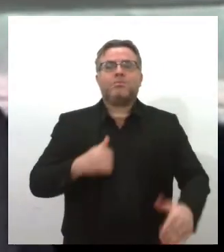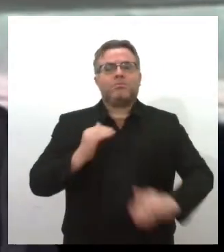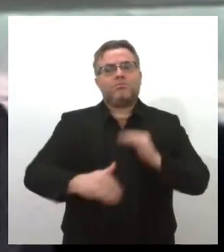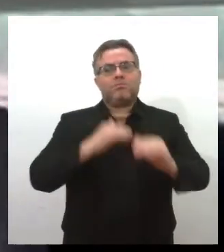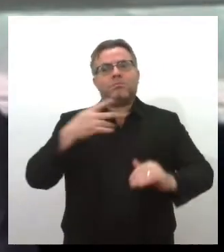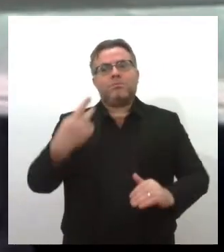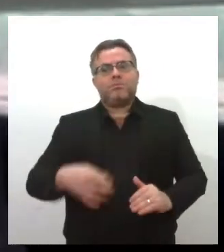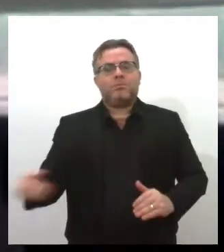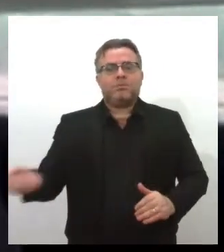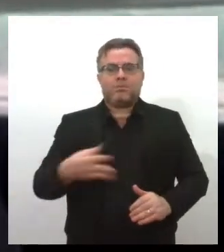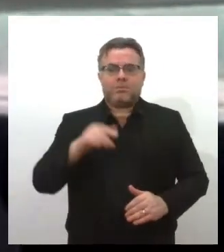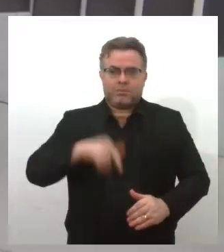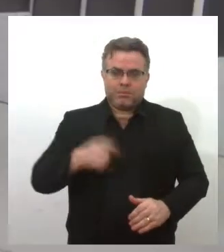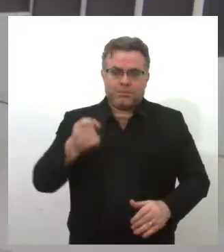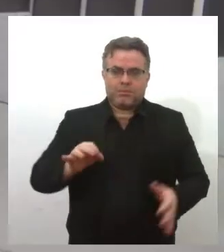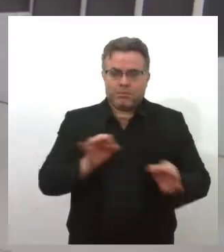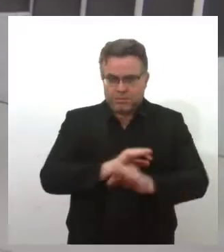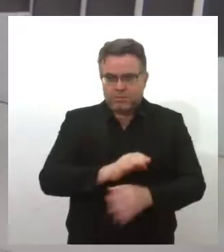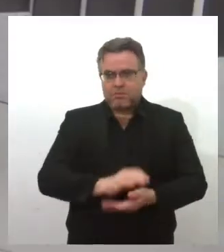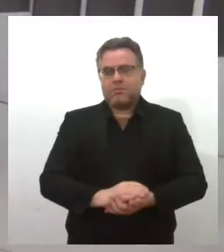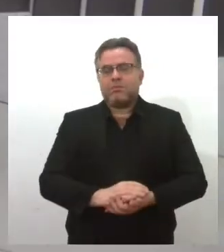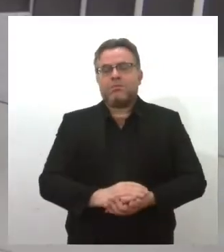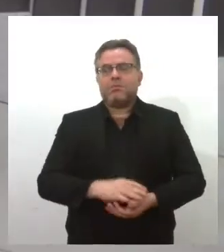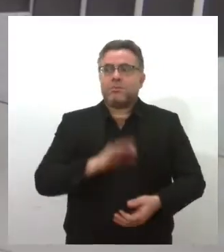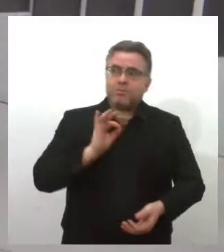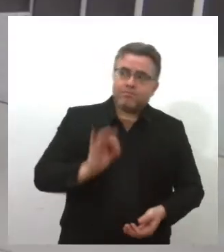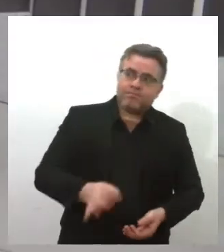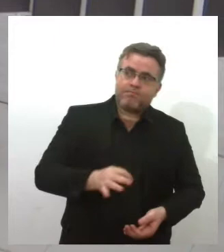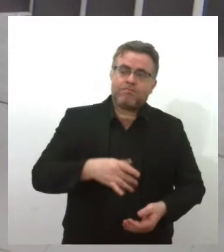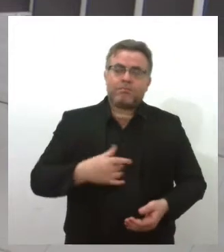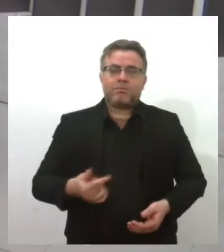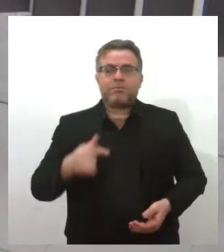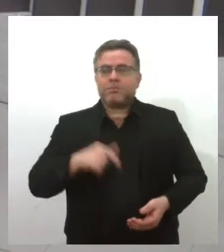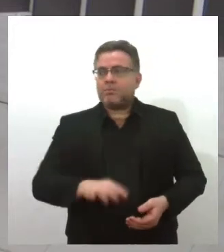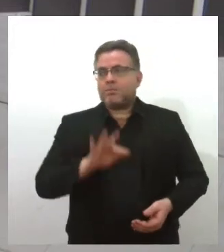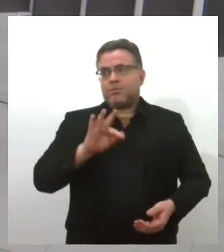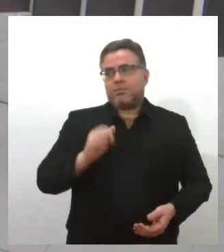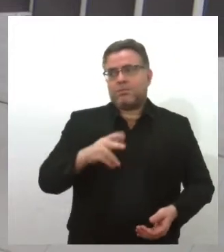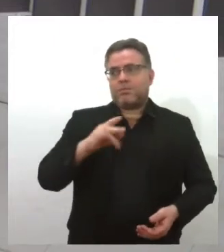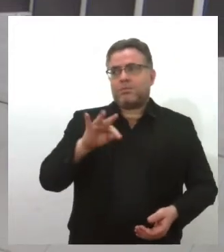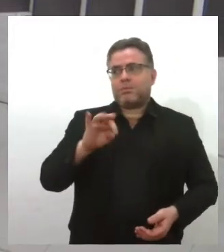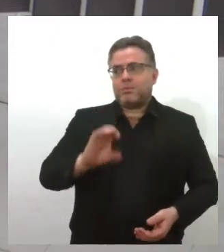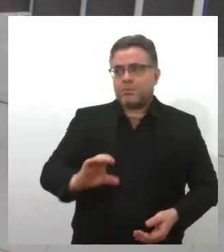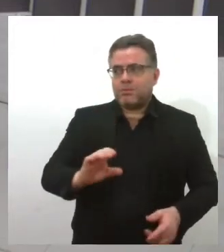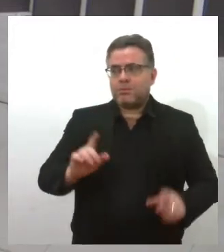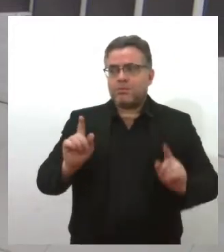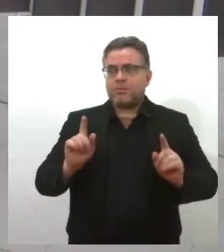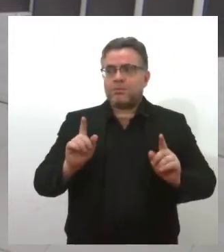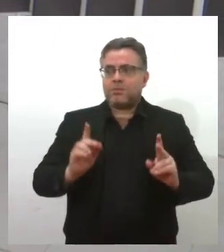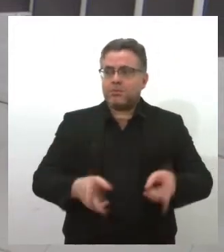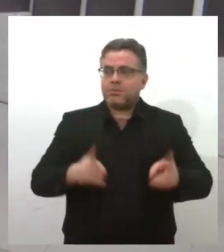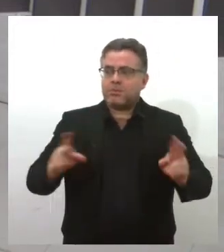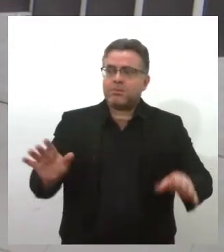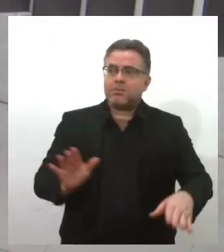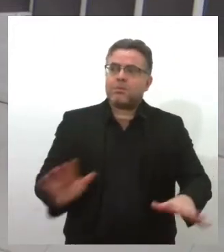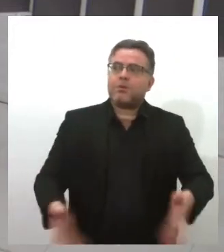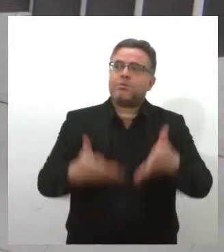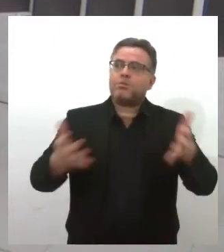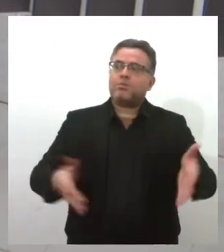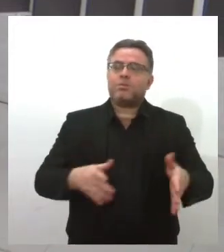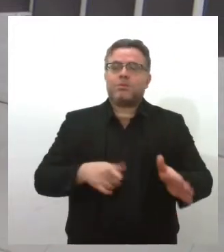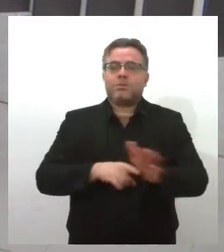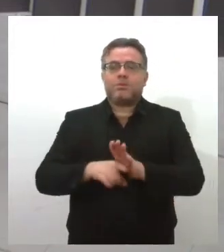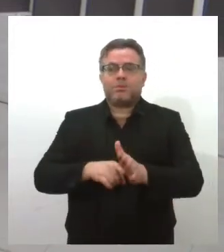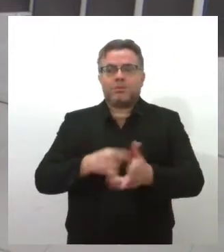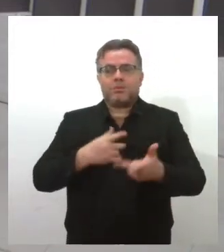inovação aí do Estado. Exatamente. a Faptec vem dia após dia incentivando a pesquisa científica aqui no Estado de Sergipe com o lançamento de vários